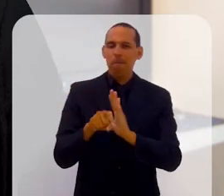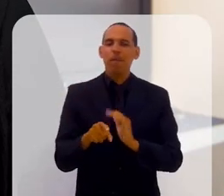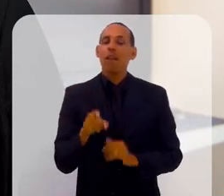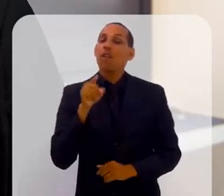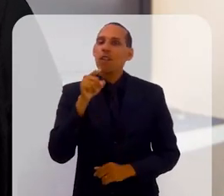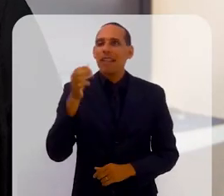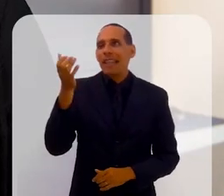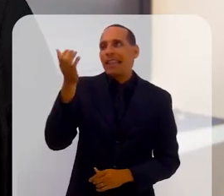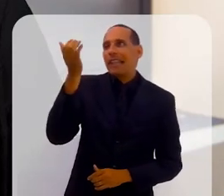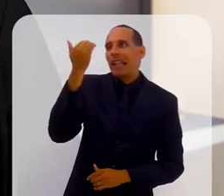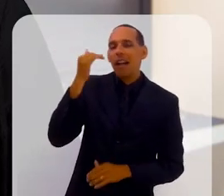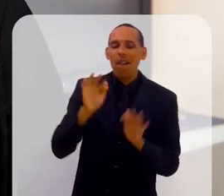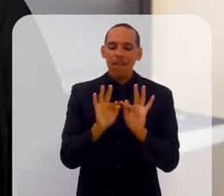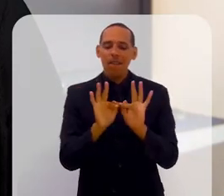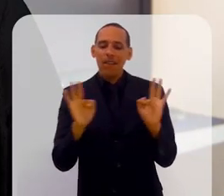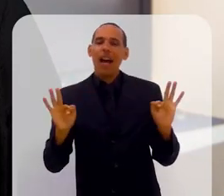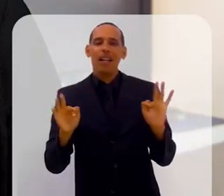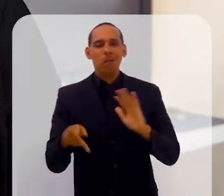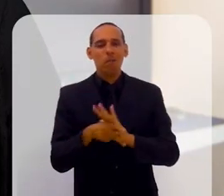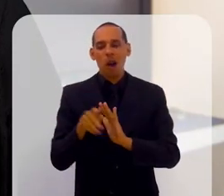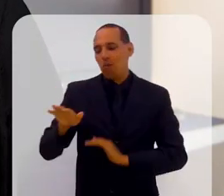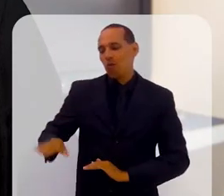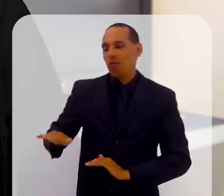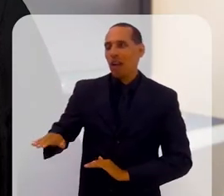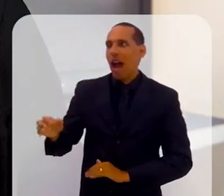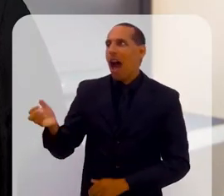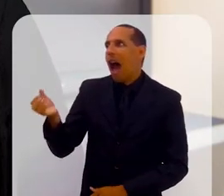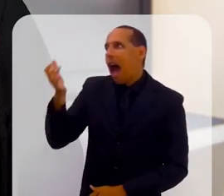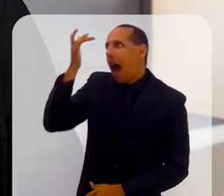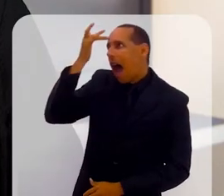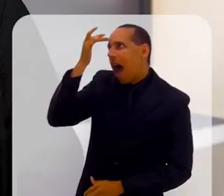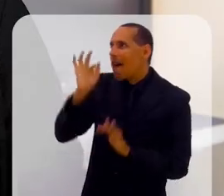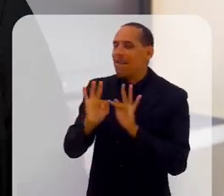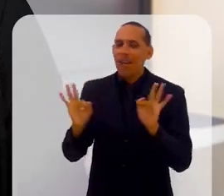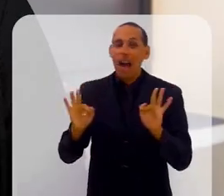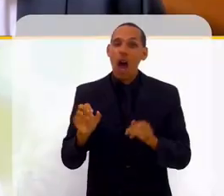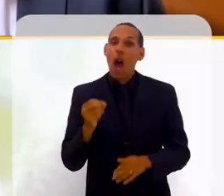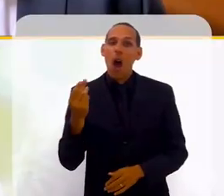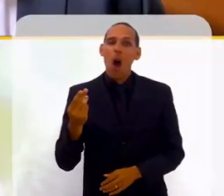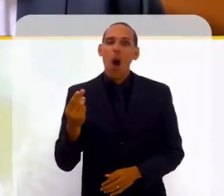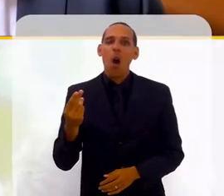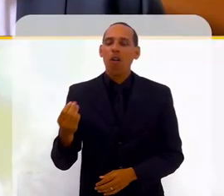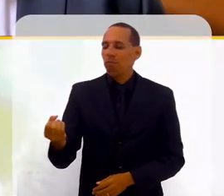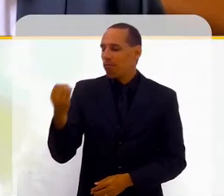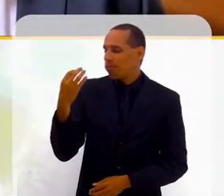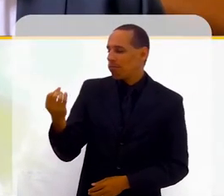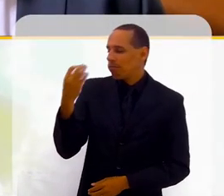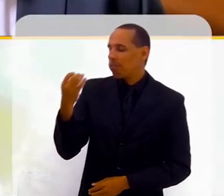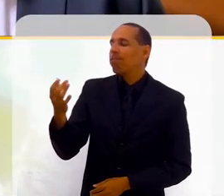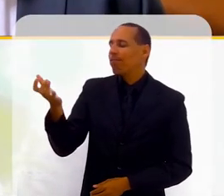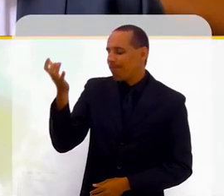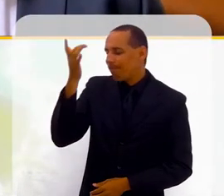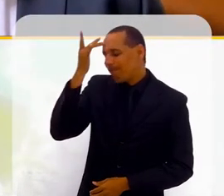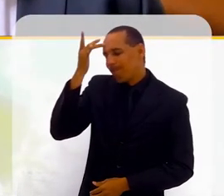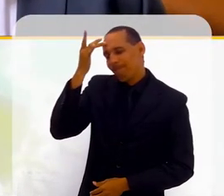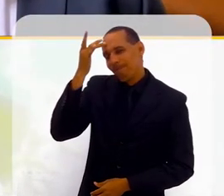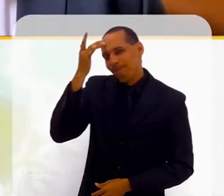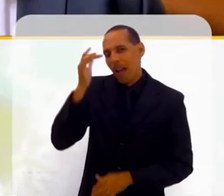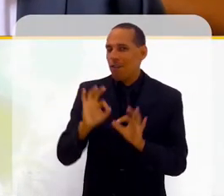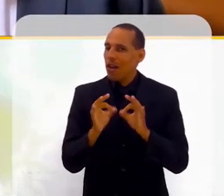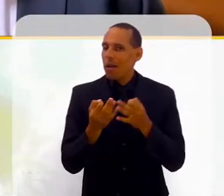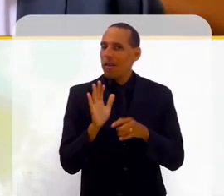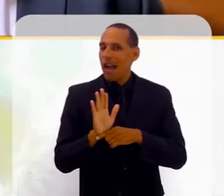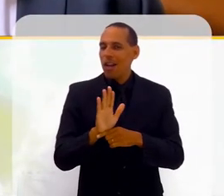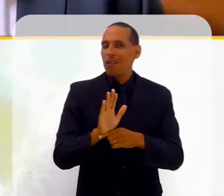você traz da sua infância? Qual lição de vida você traz da sua infância em relação à